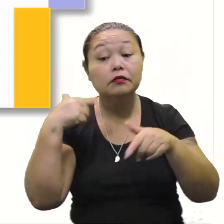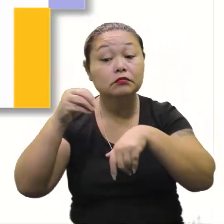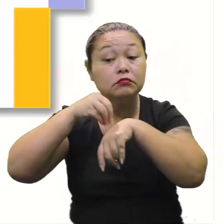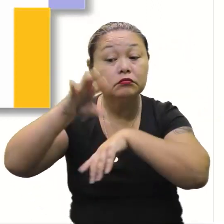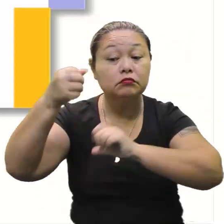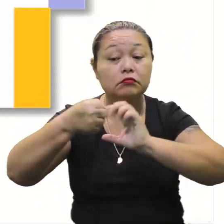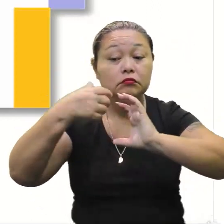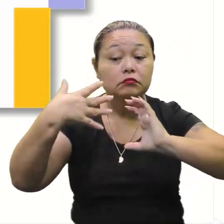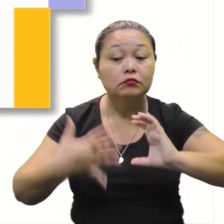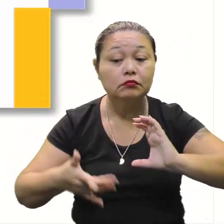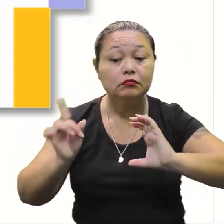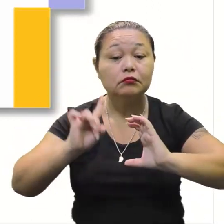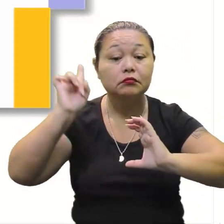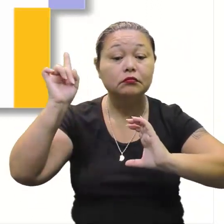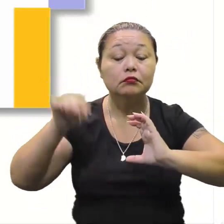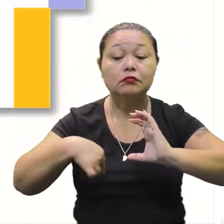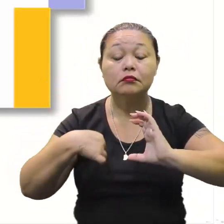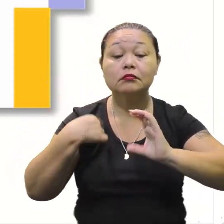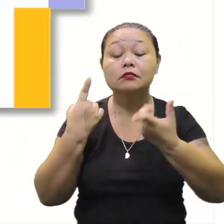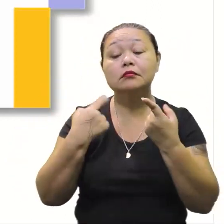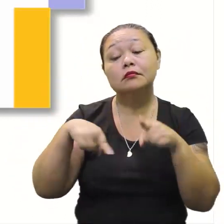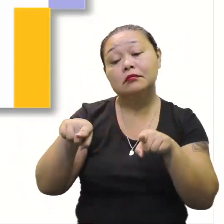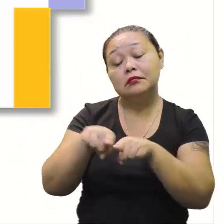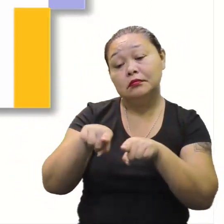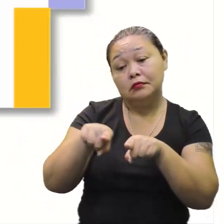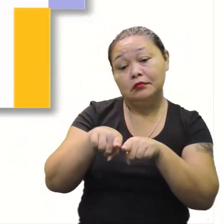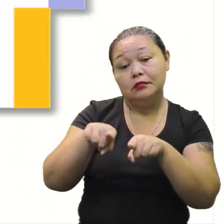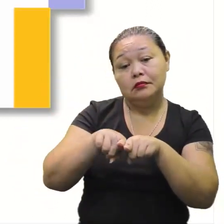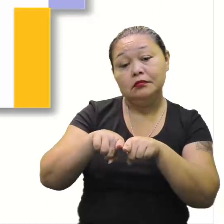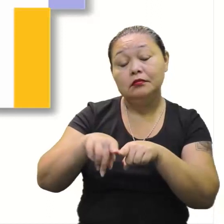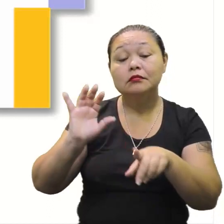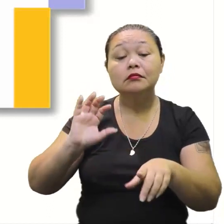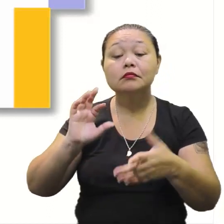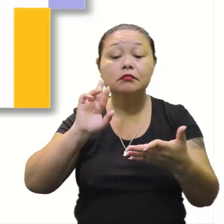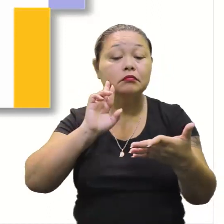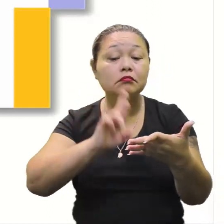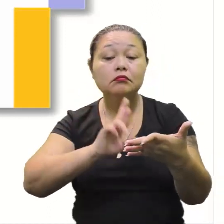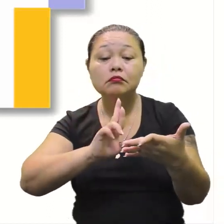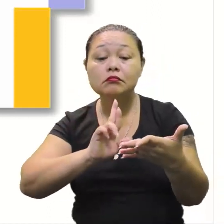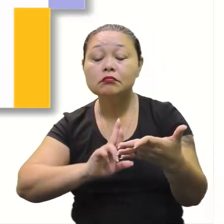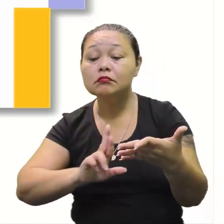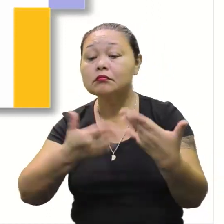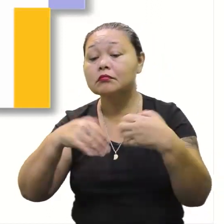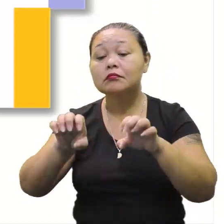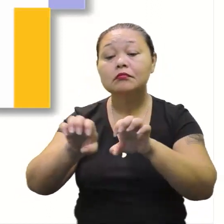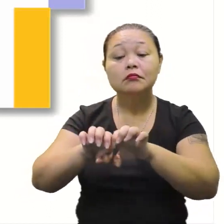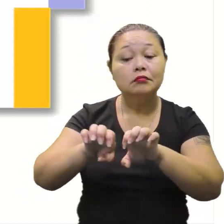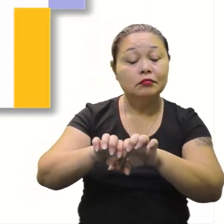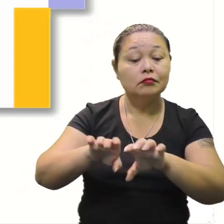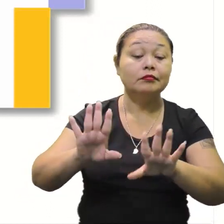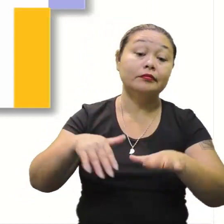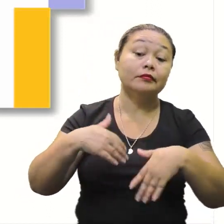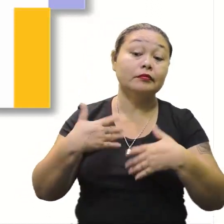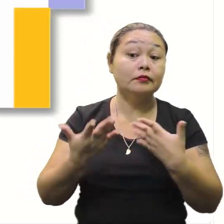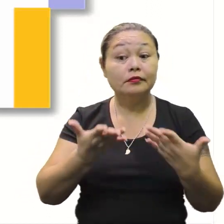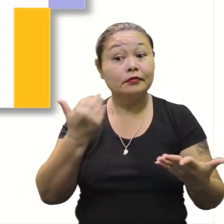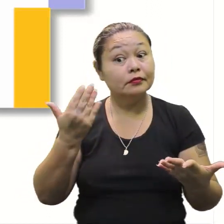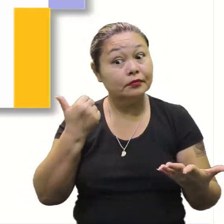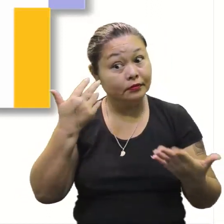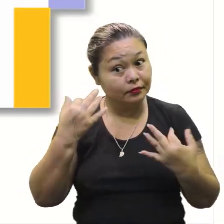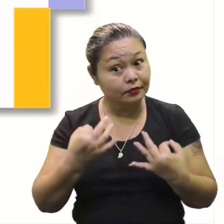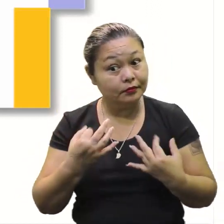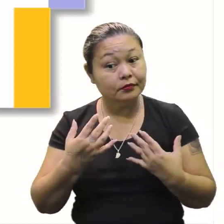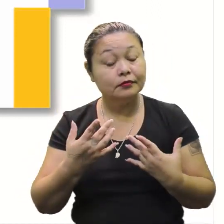dessa equação do segundo grau e vamos também para a resolução por meio de equações. Vamos lá, dá